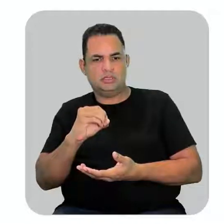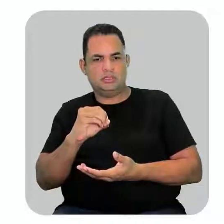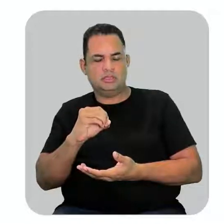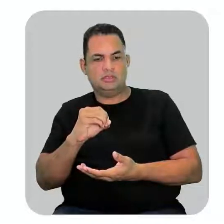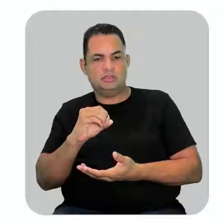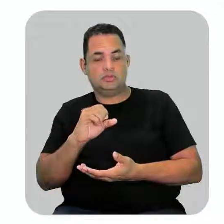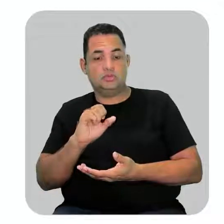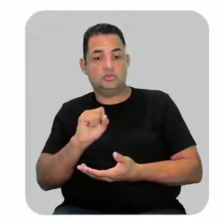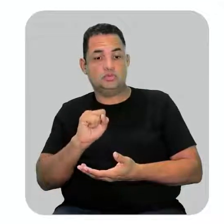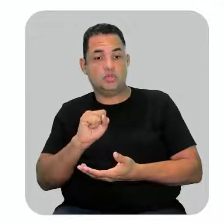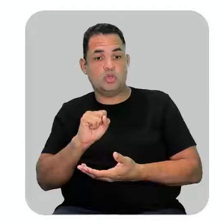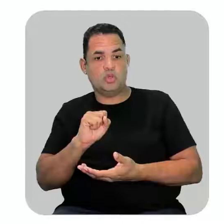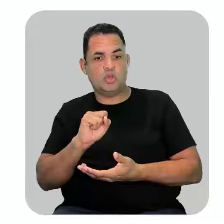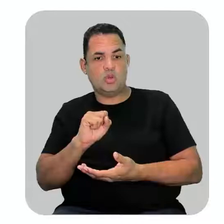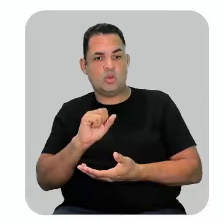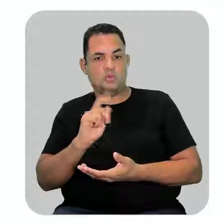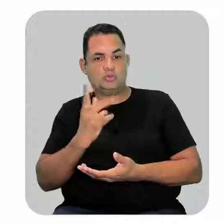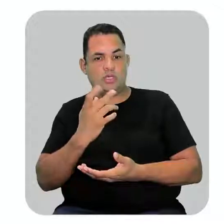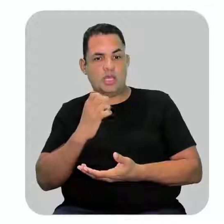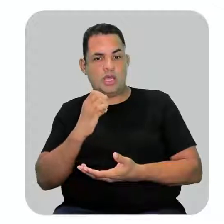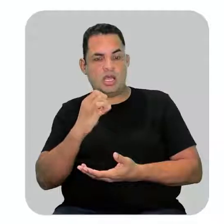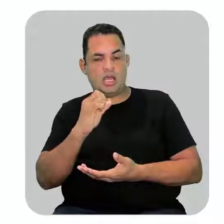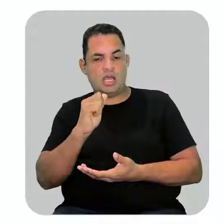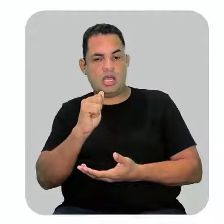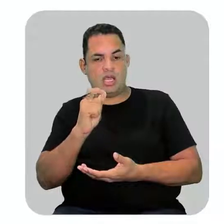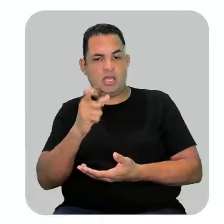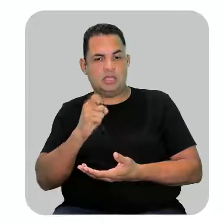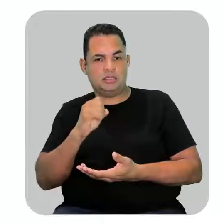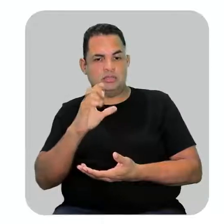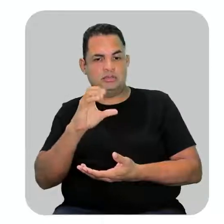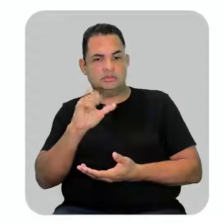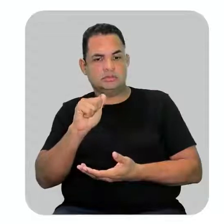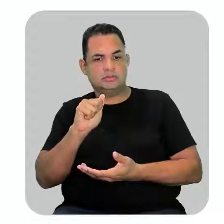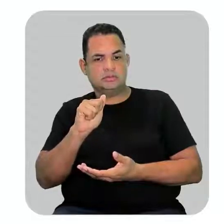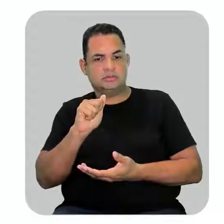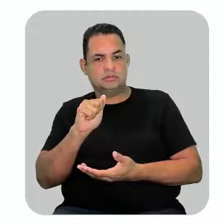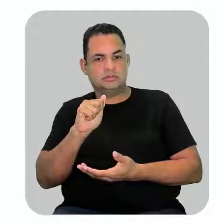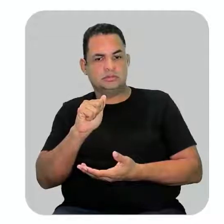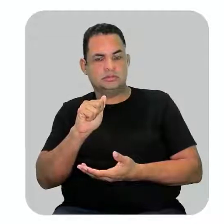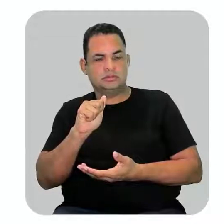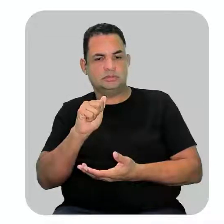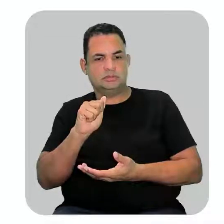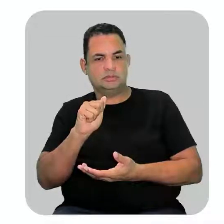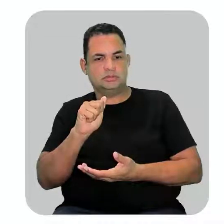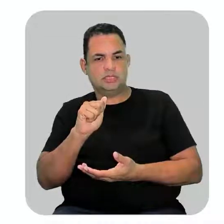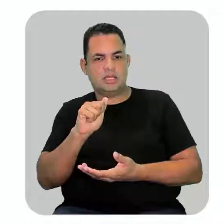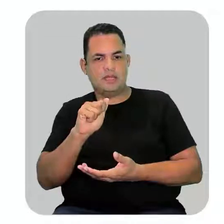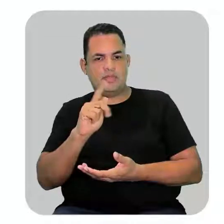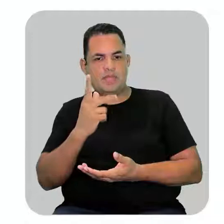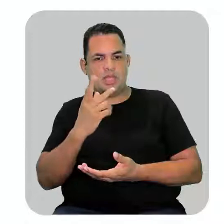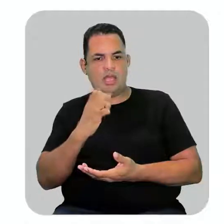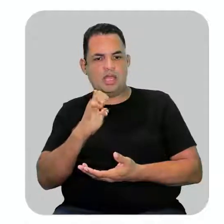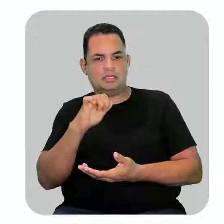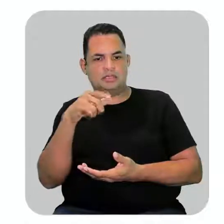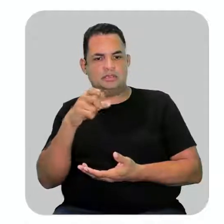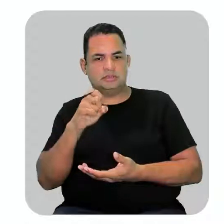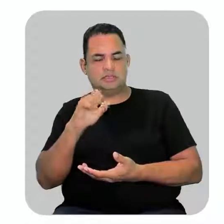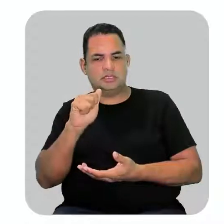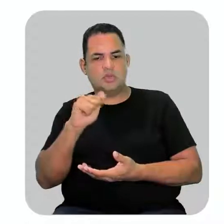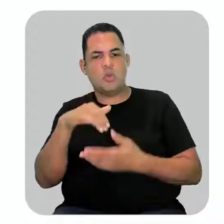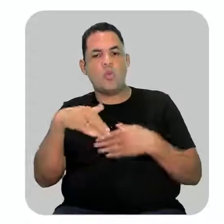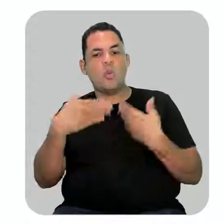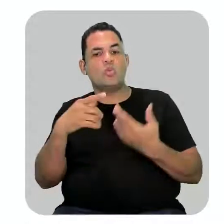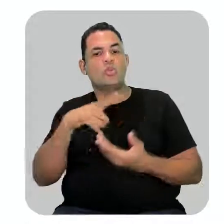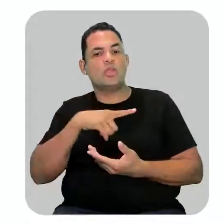hexa se eu estivesse trabalhando com os dienos tá pessoal esse hexa aqui só aparece quando eu trabalho com